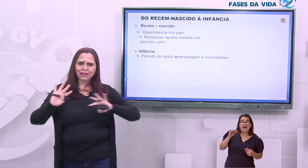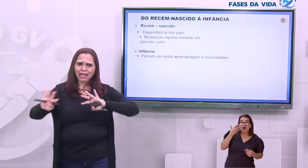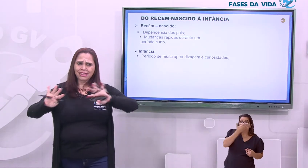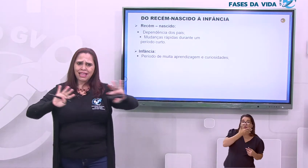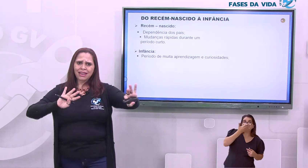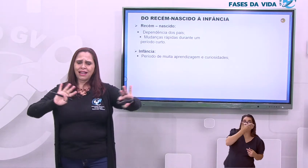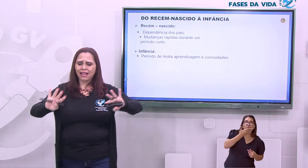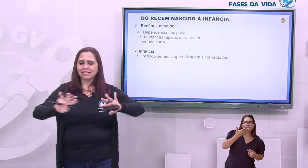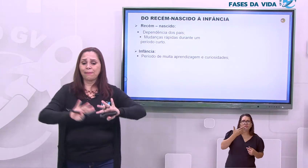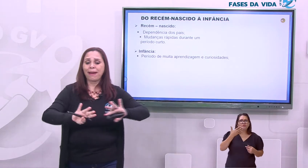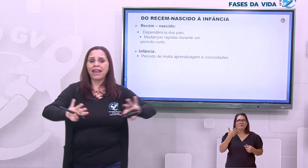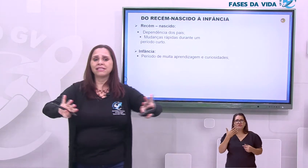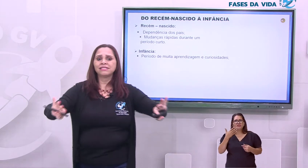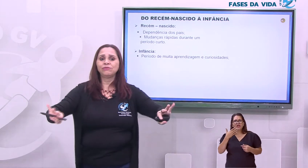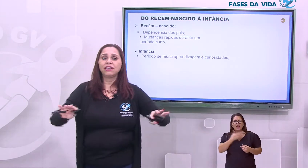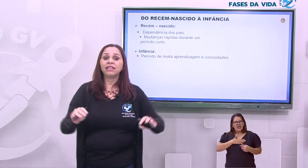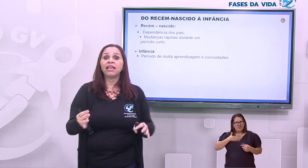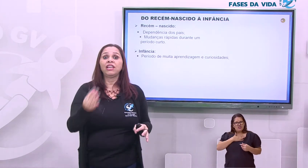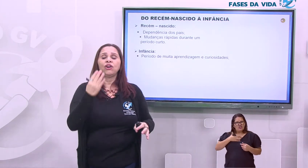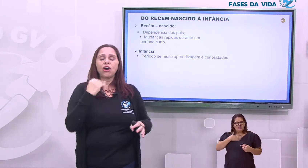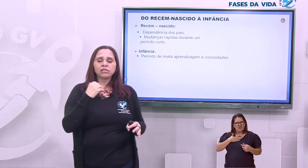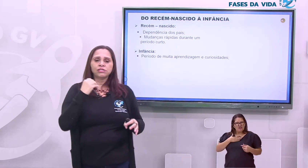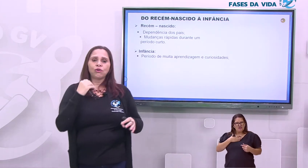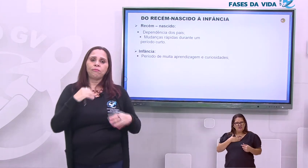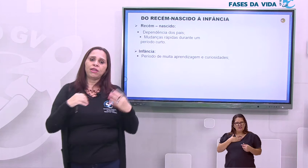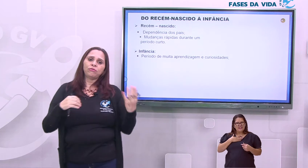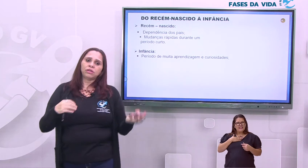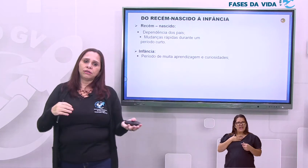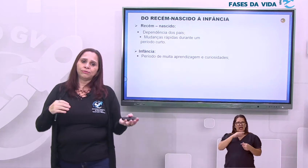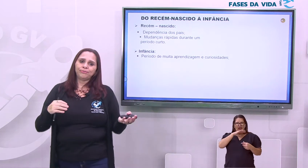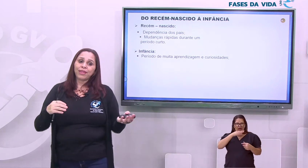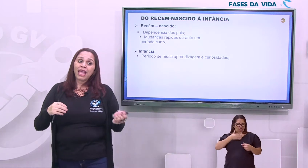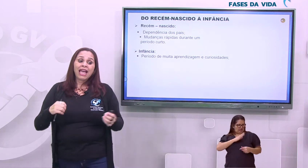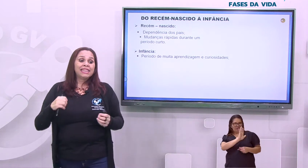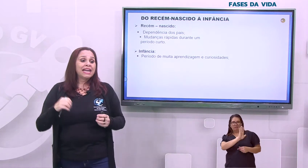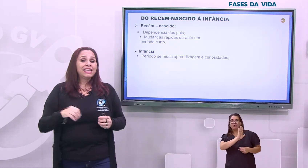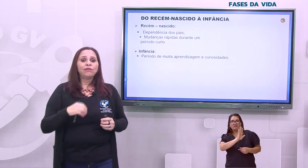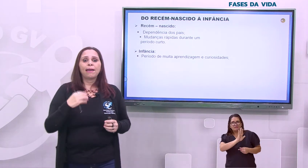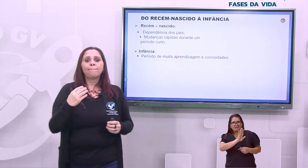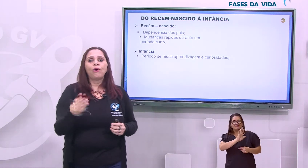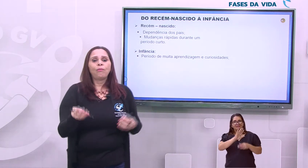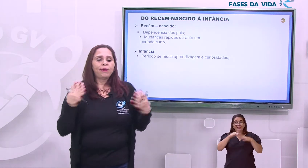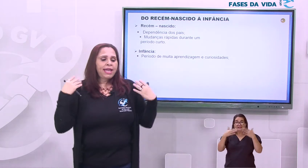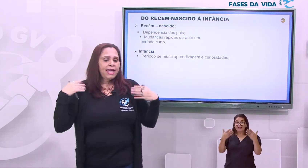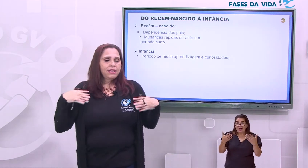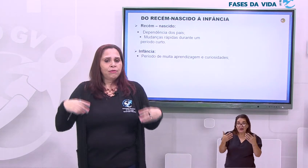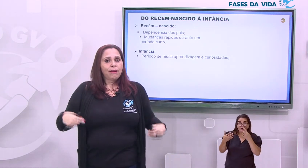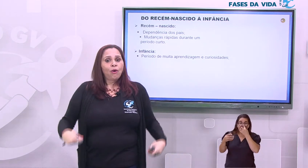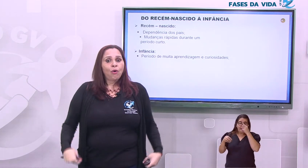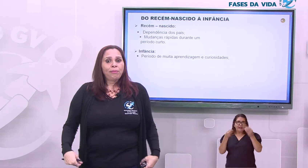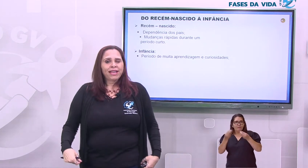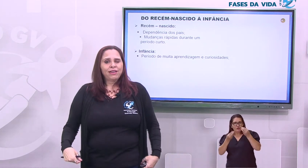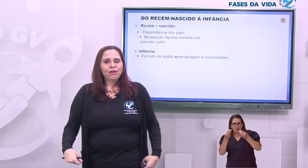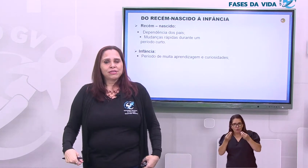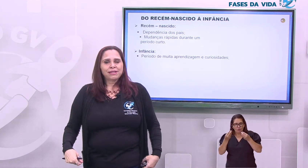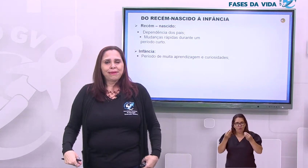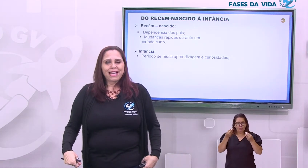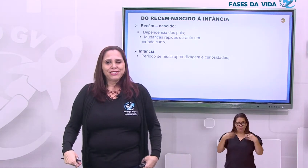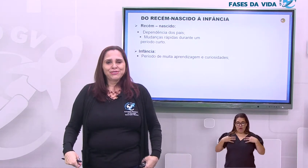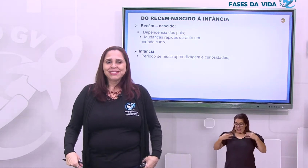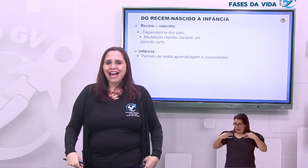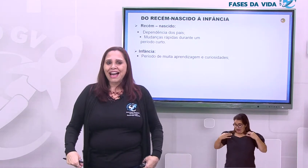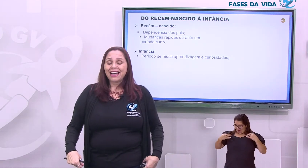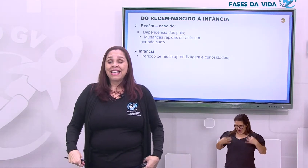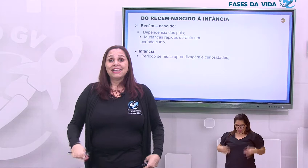começa a ter a separação daquilo que ele gosta de comer ou não. Daquilo que é bom para ele, uma roupa que ele gosta